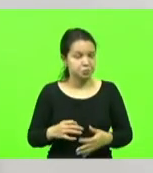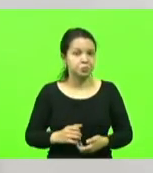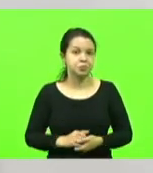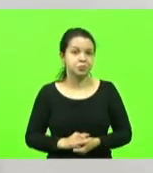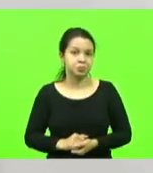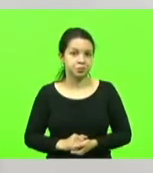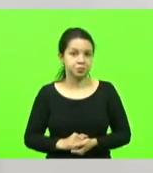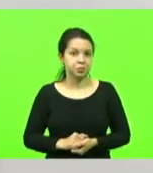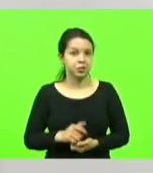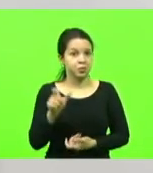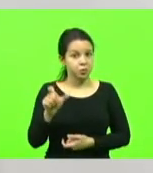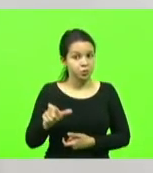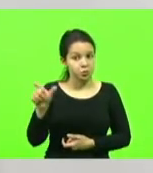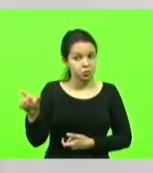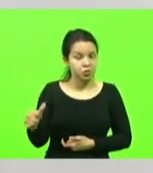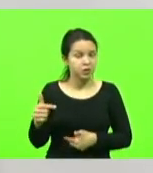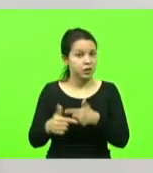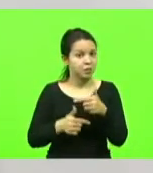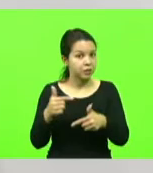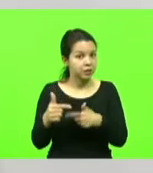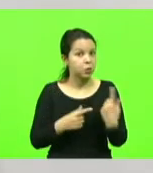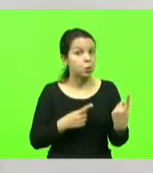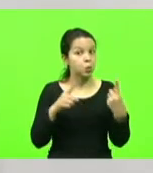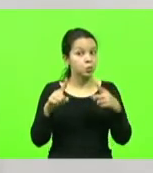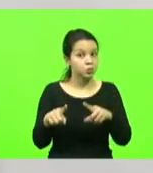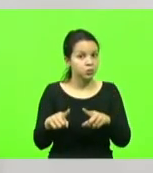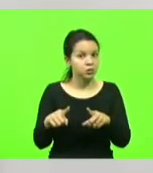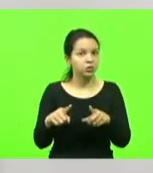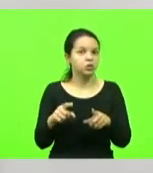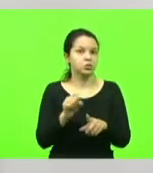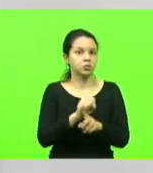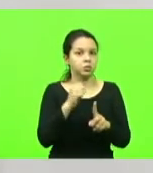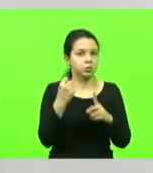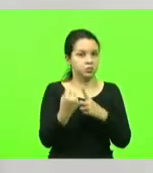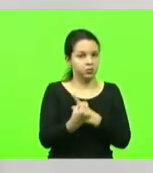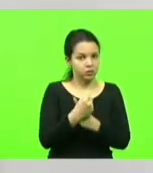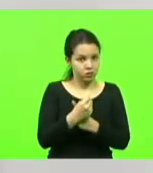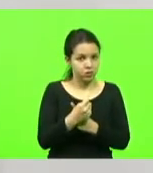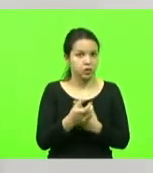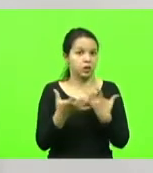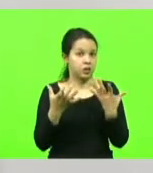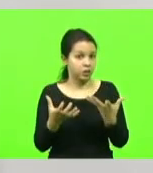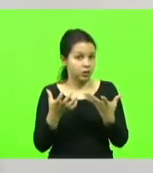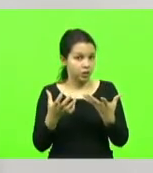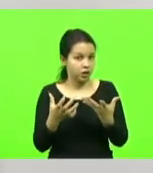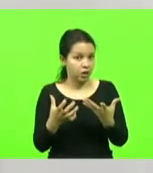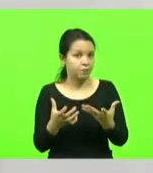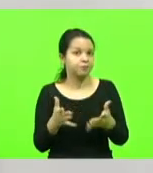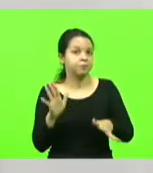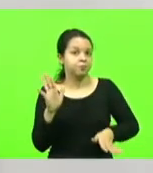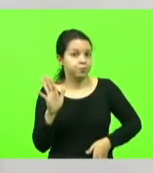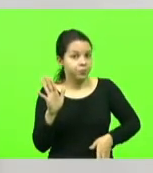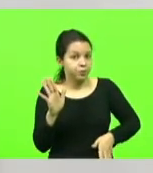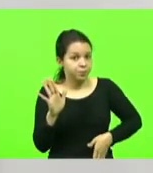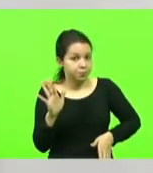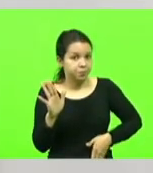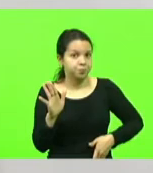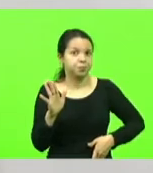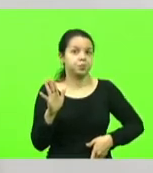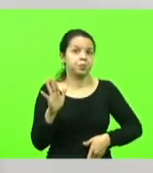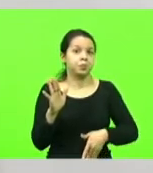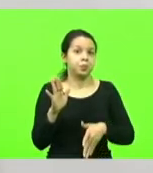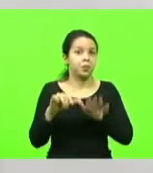Pessoas que estão trabalhando contra a sociedade, tentando, de todas as formas, botar vagabundo, criminoso,